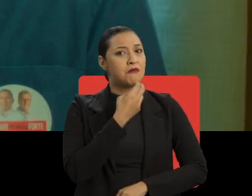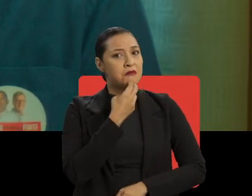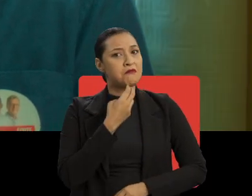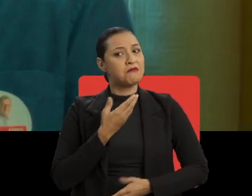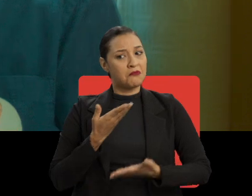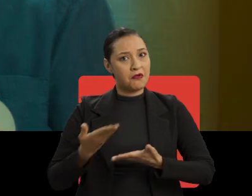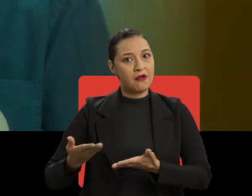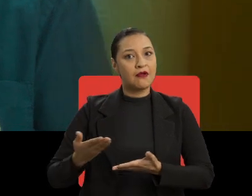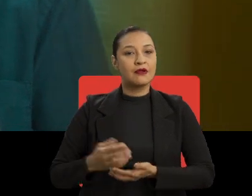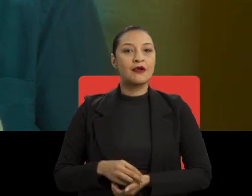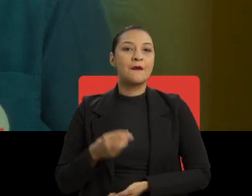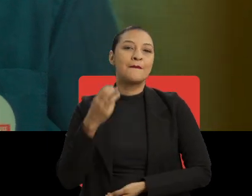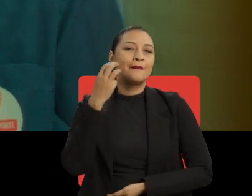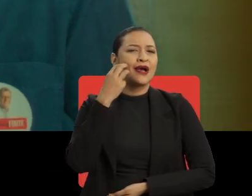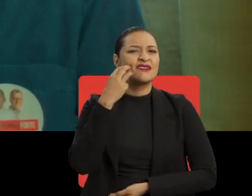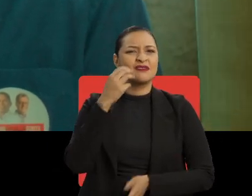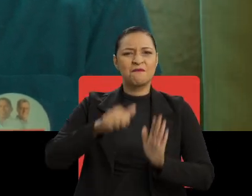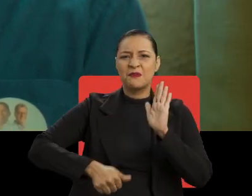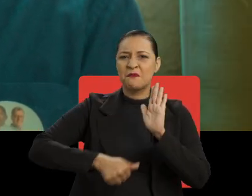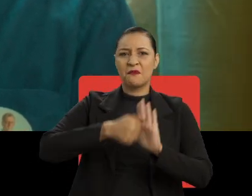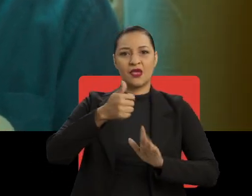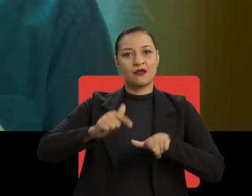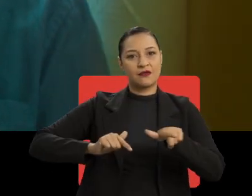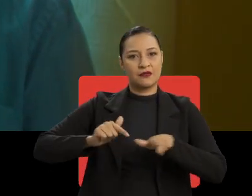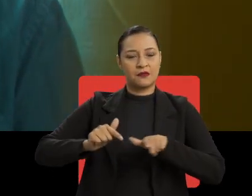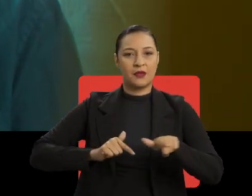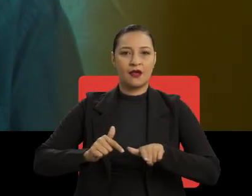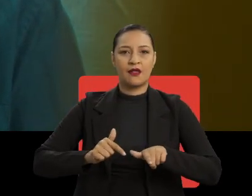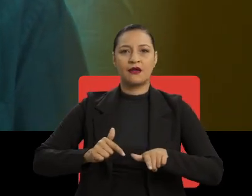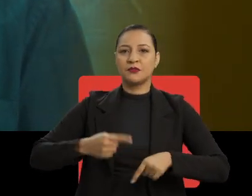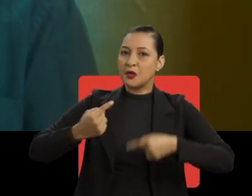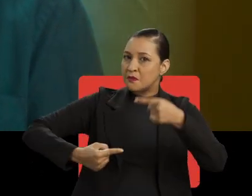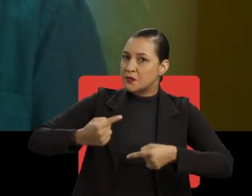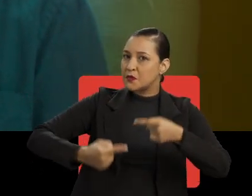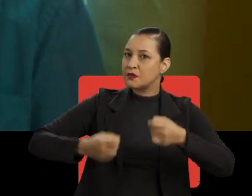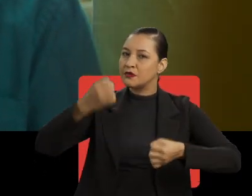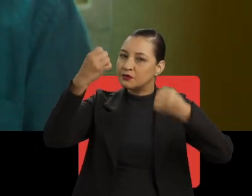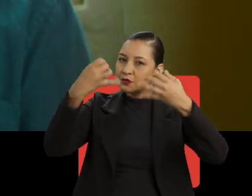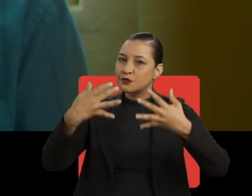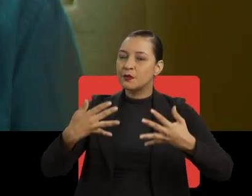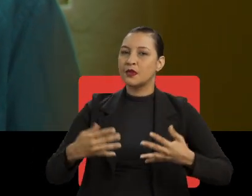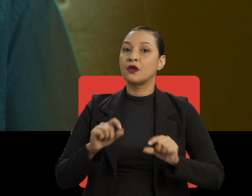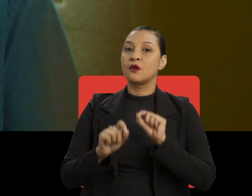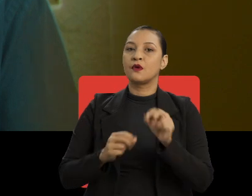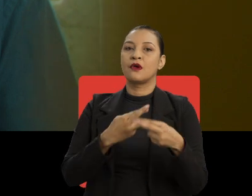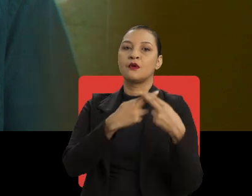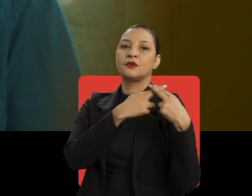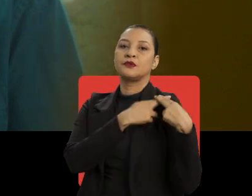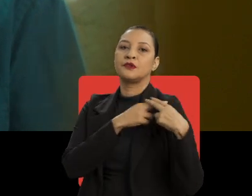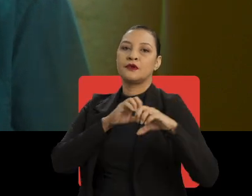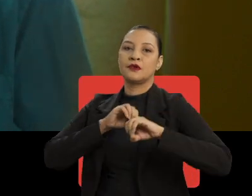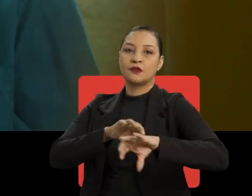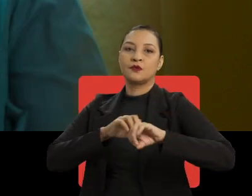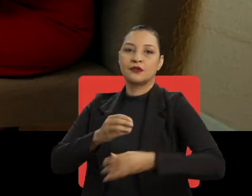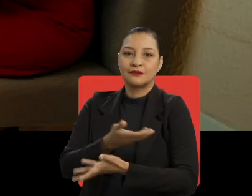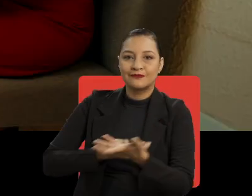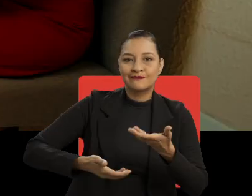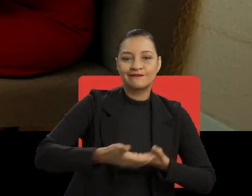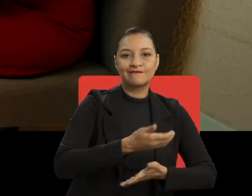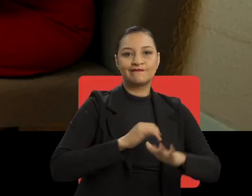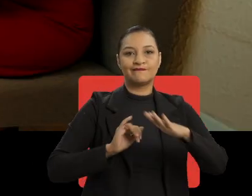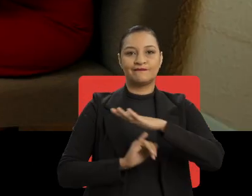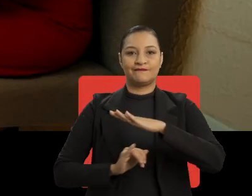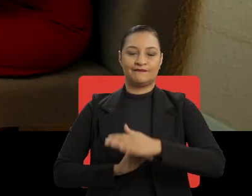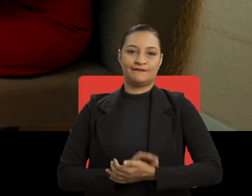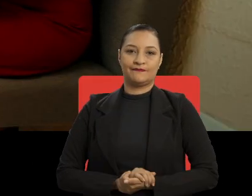Marcelo está sendo um precursor aqui porque ele colocou como um forte componente do discurso político do comprometimento dele a educação